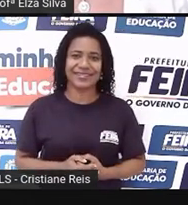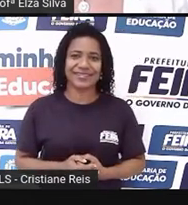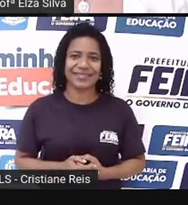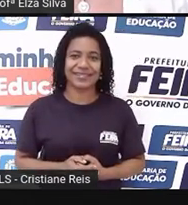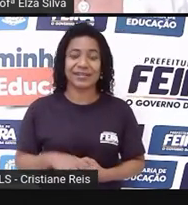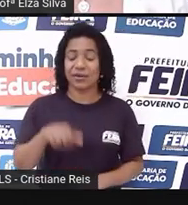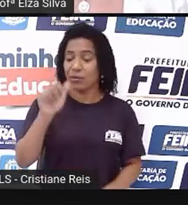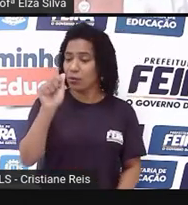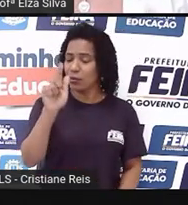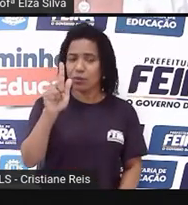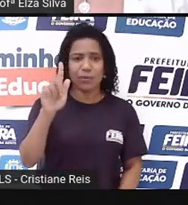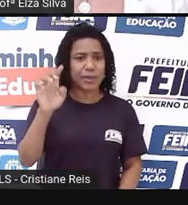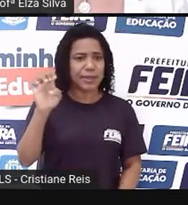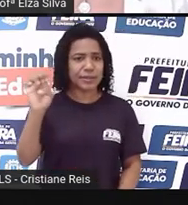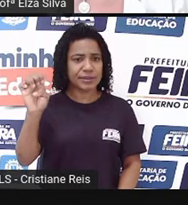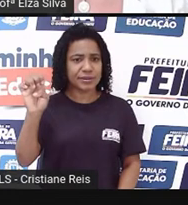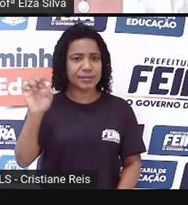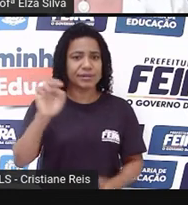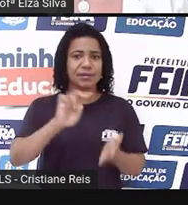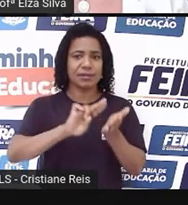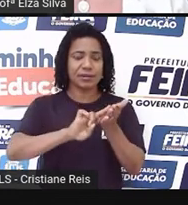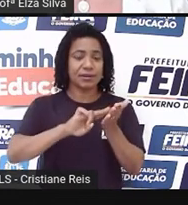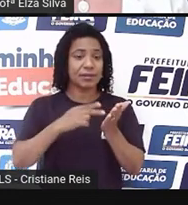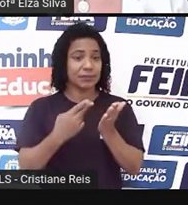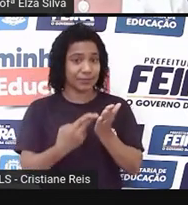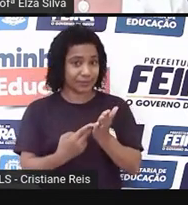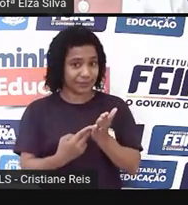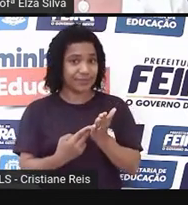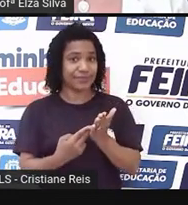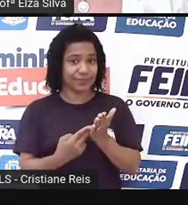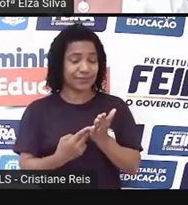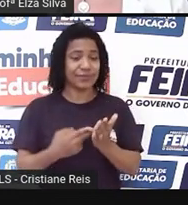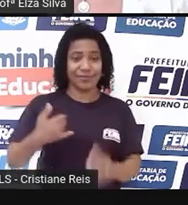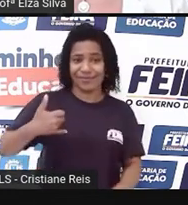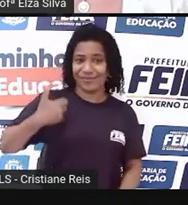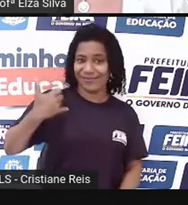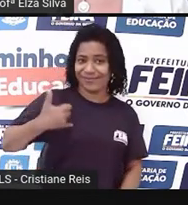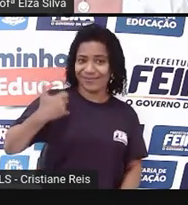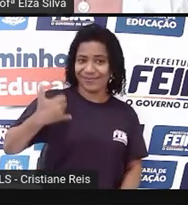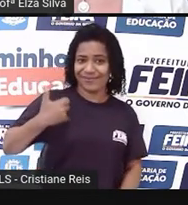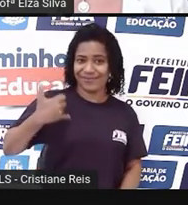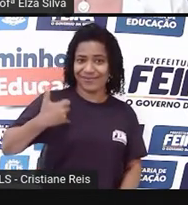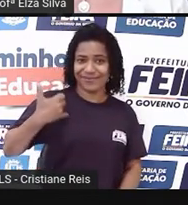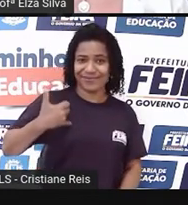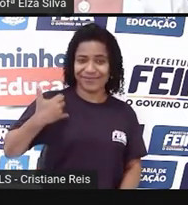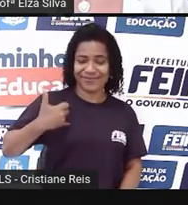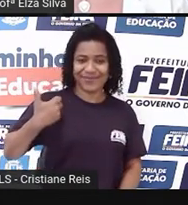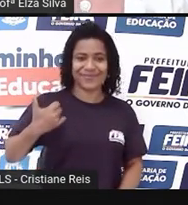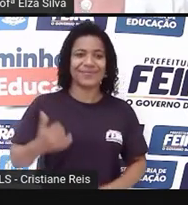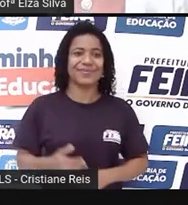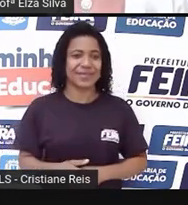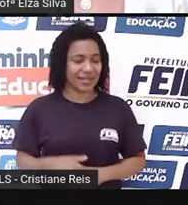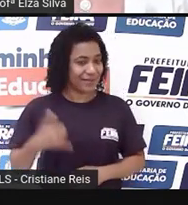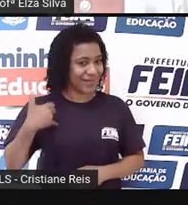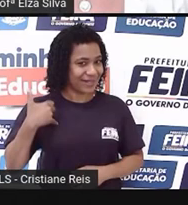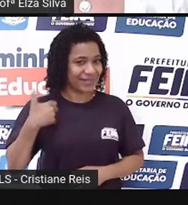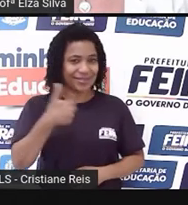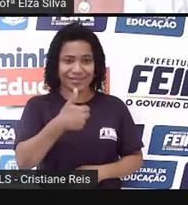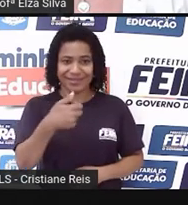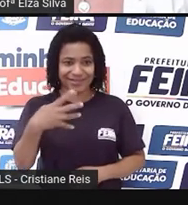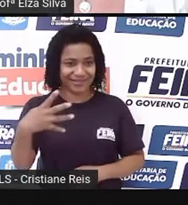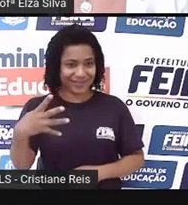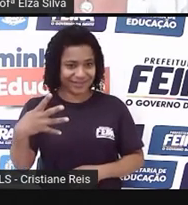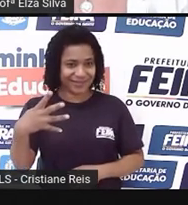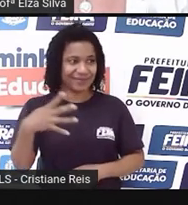é uma informação que ela colocou para se apresentar, que é a idade. I'm 14. Eu tenho 14 anos.